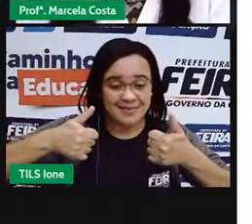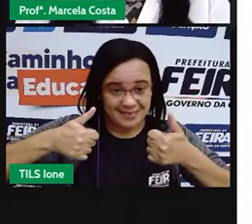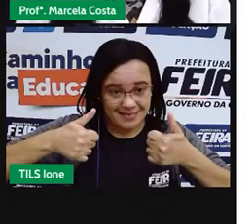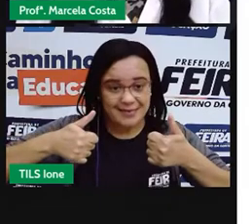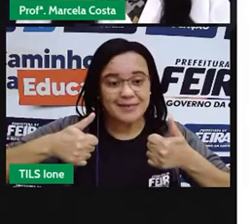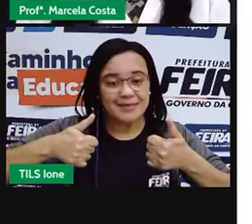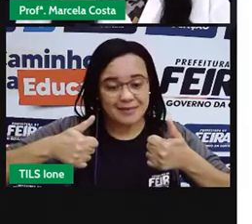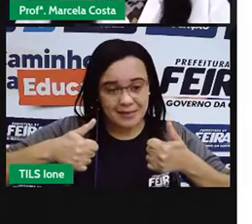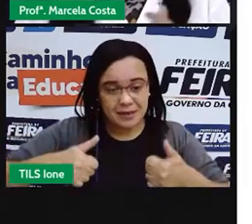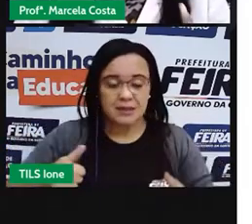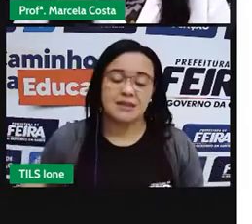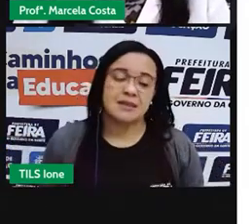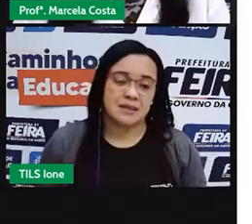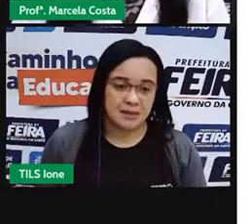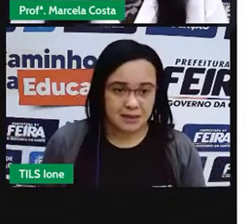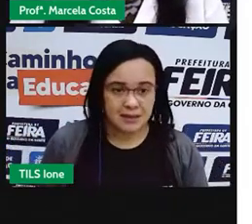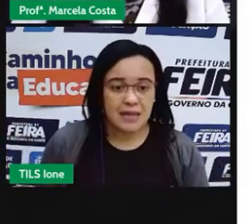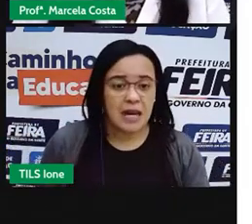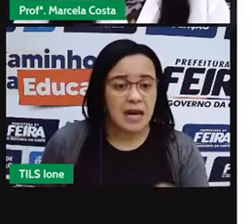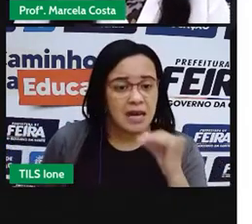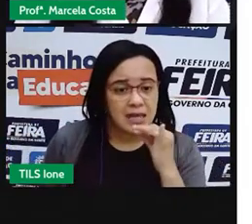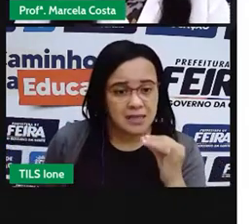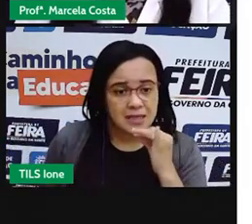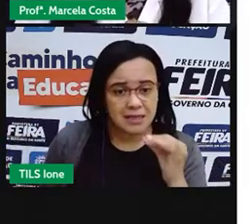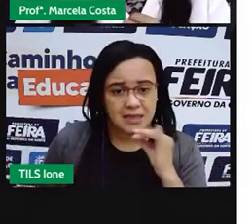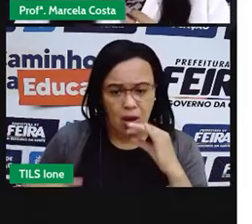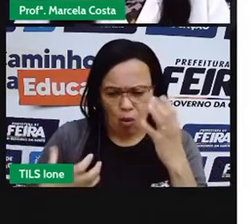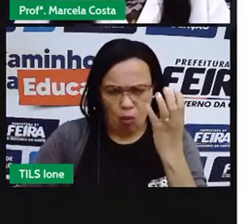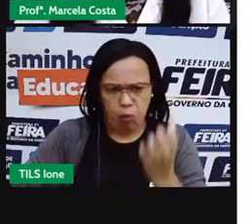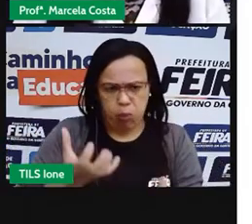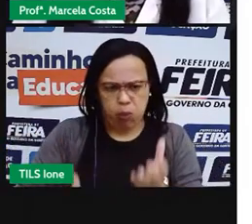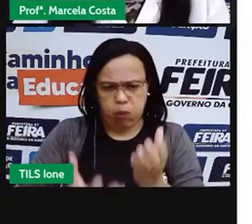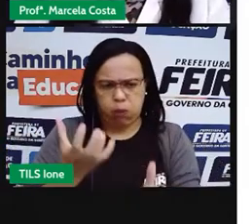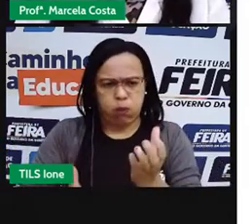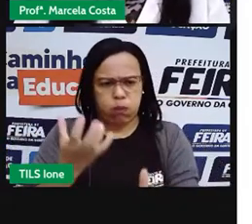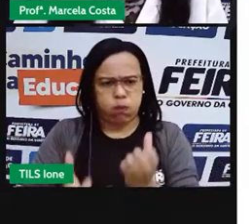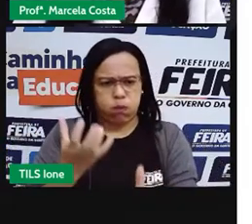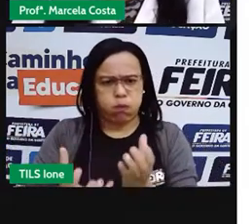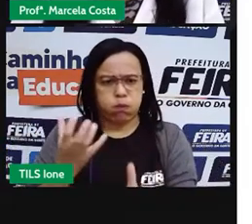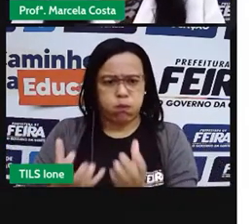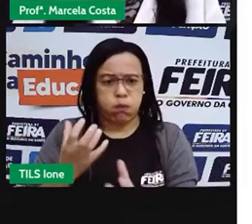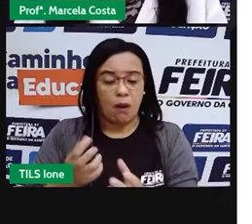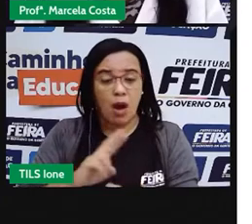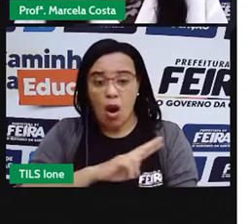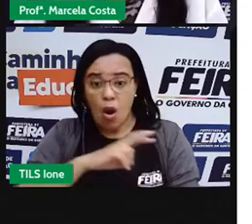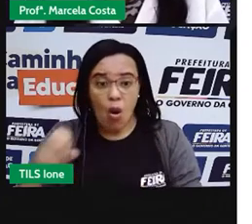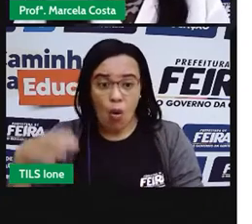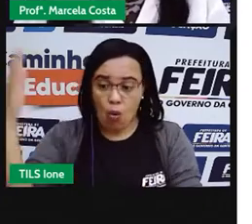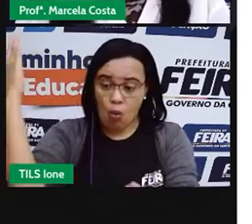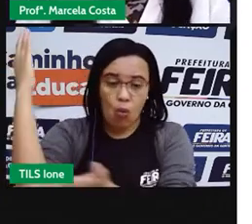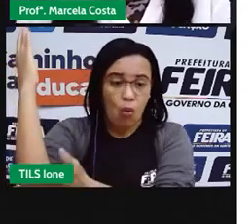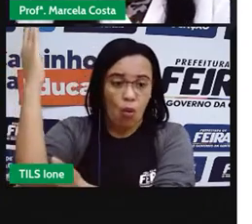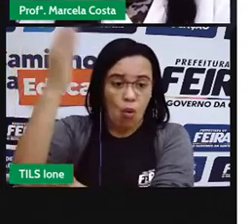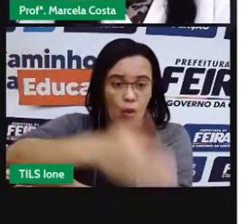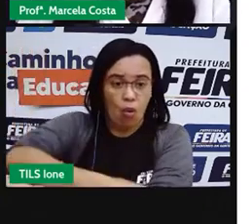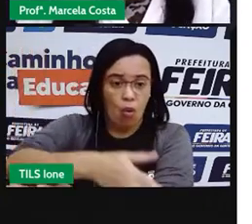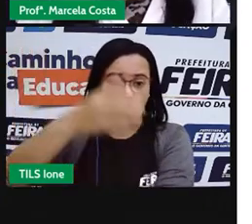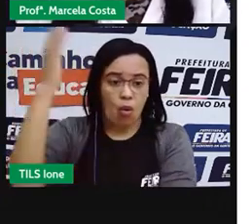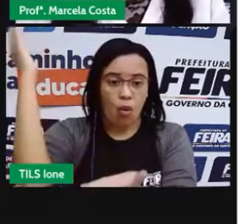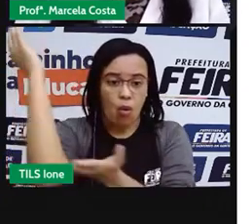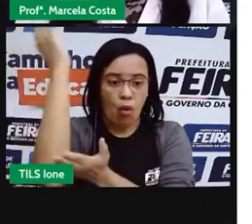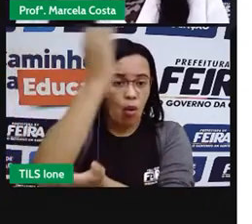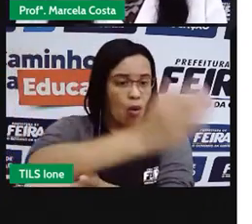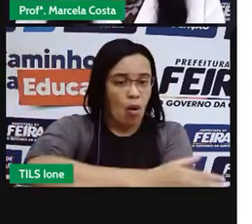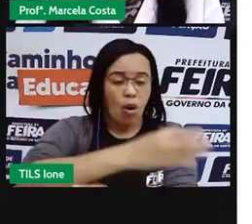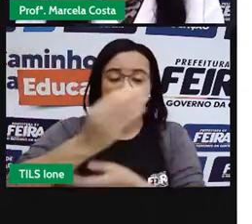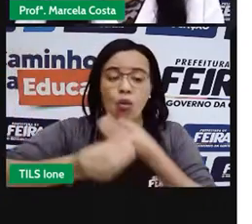situação de queimada, de desmatamento, precisa ser evitada. Você estaria